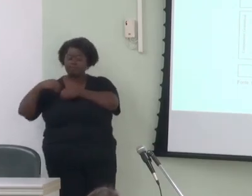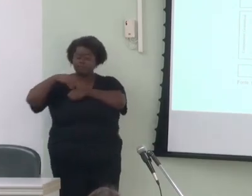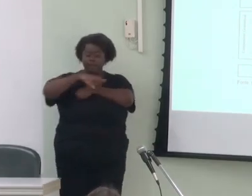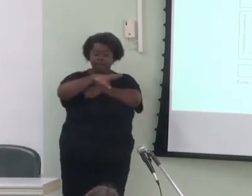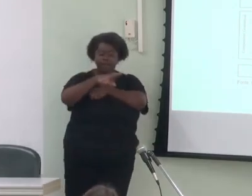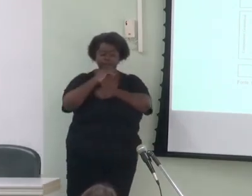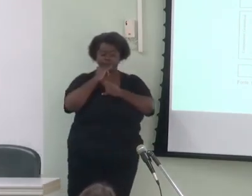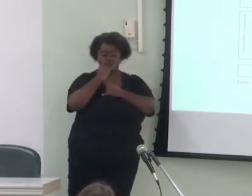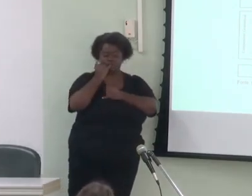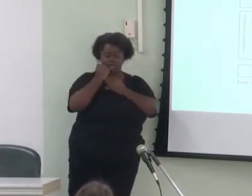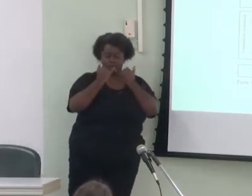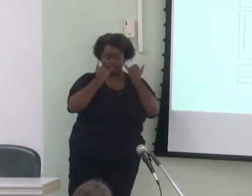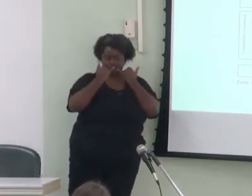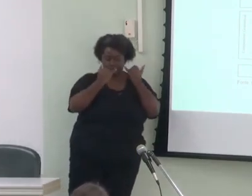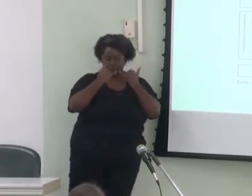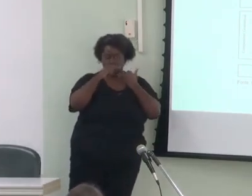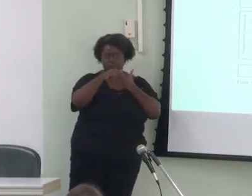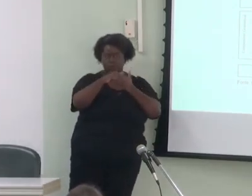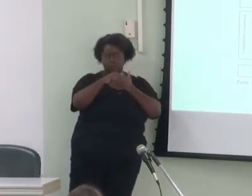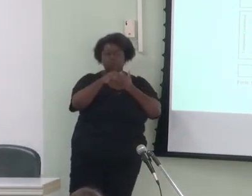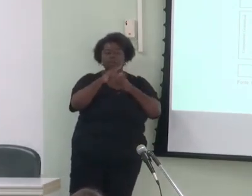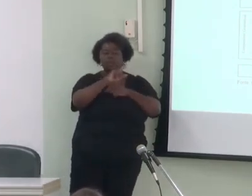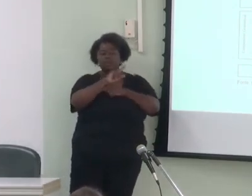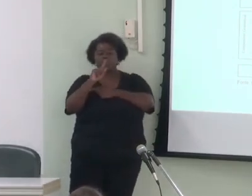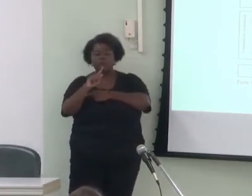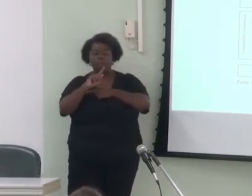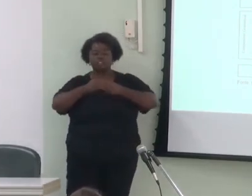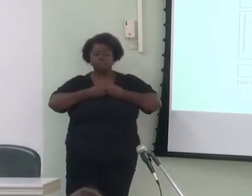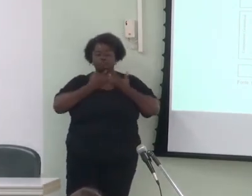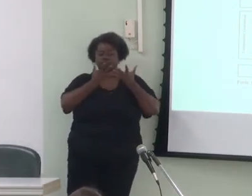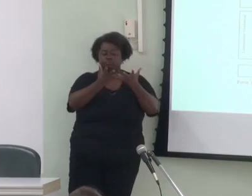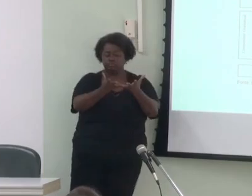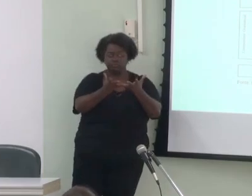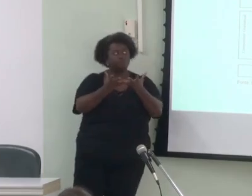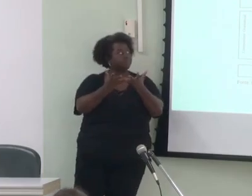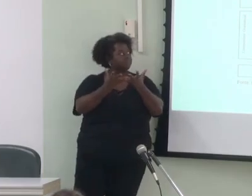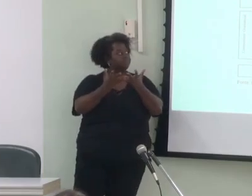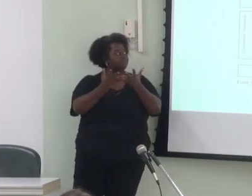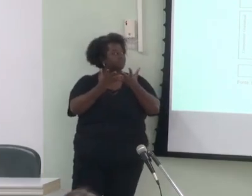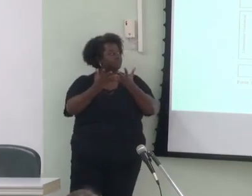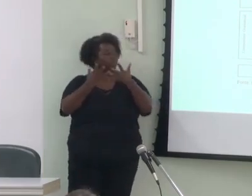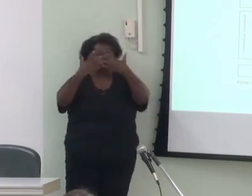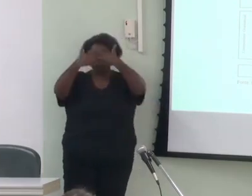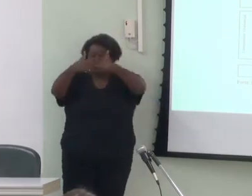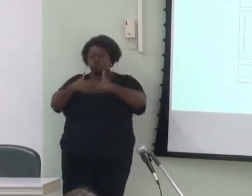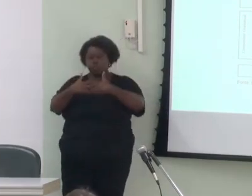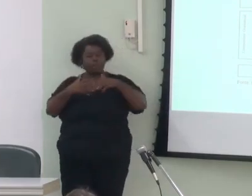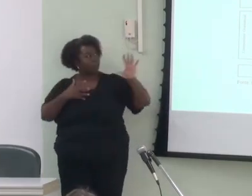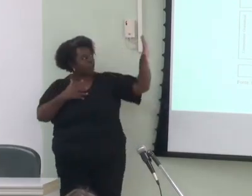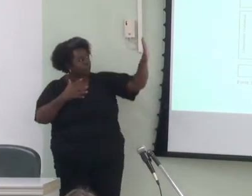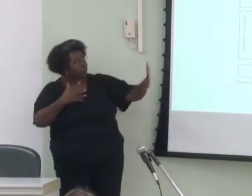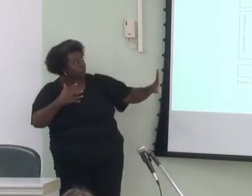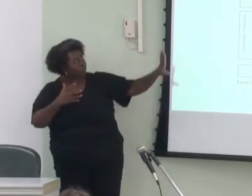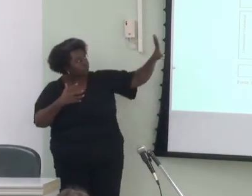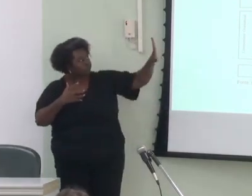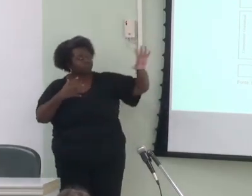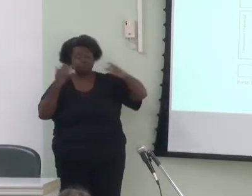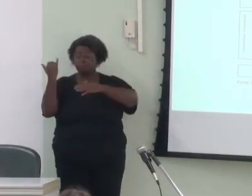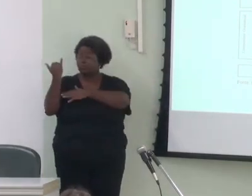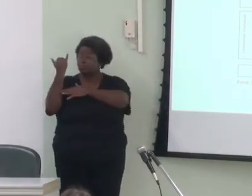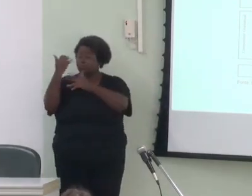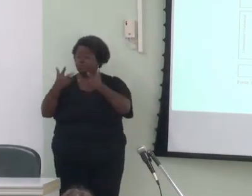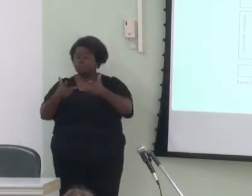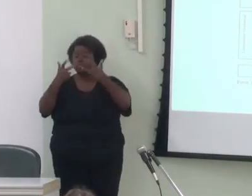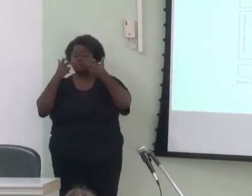de saída para que a linguagem se exteriorize no mundo. É importante notar que os níveis se relacionam uns com os outros